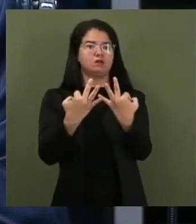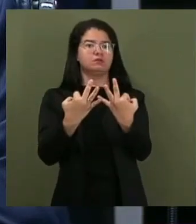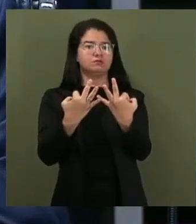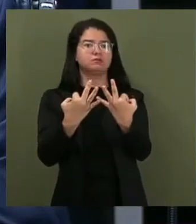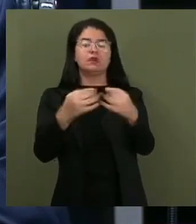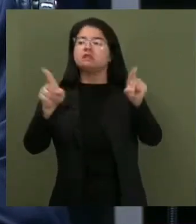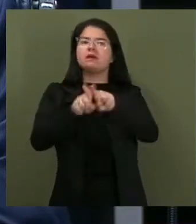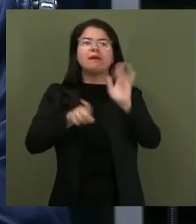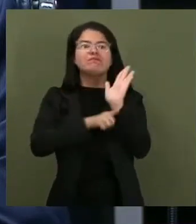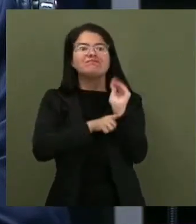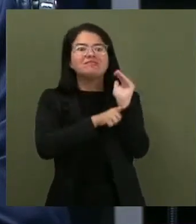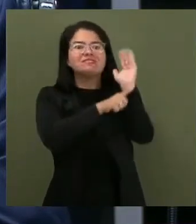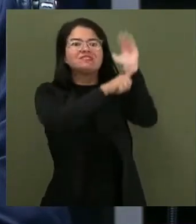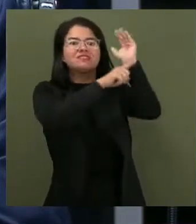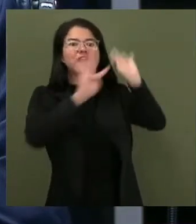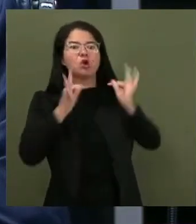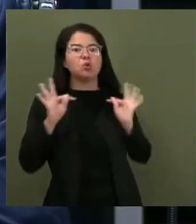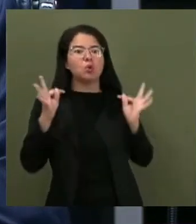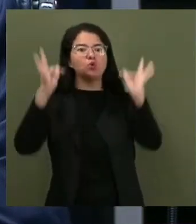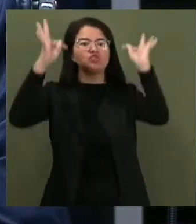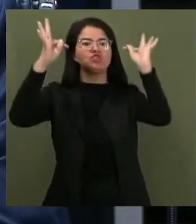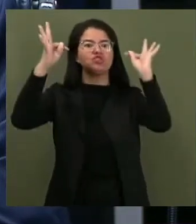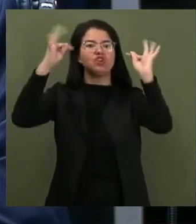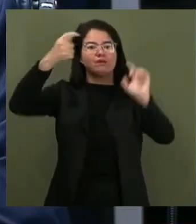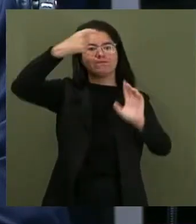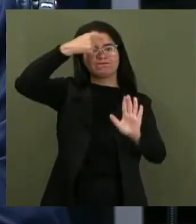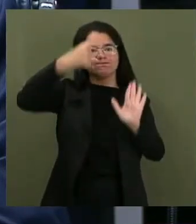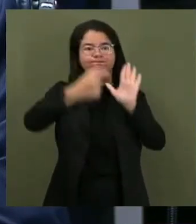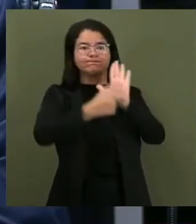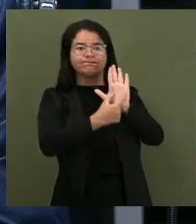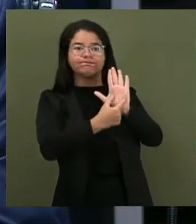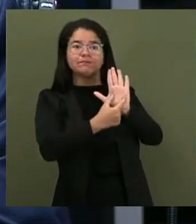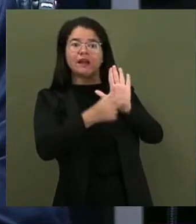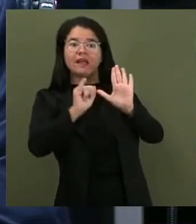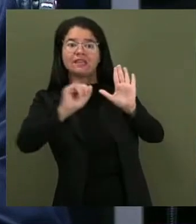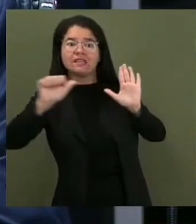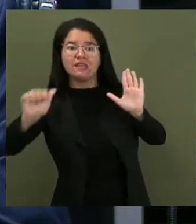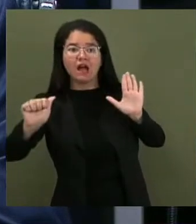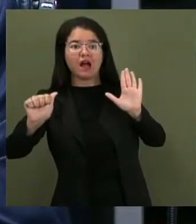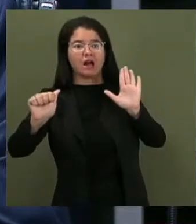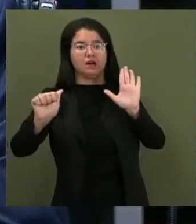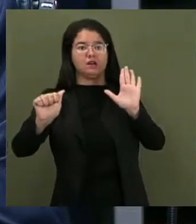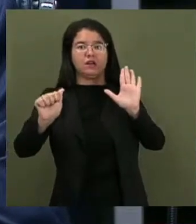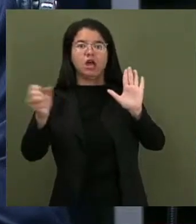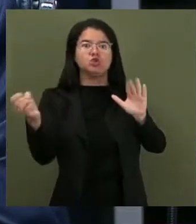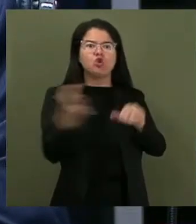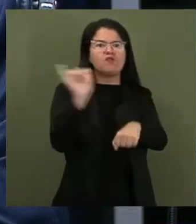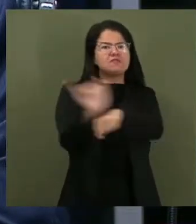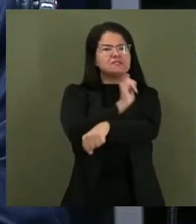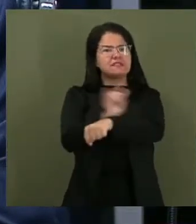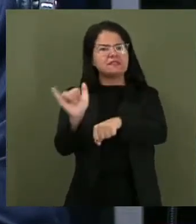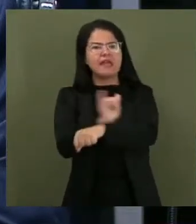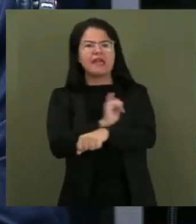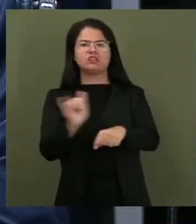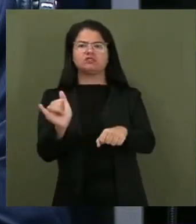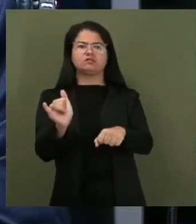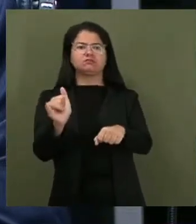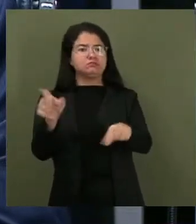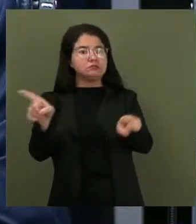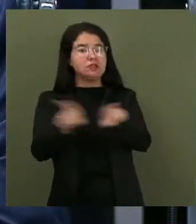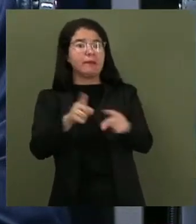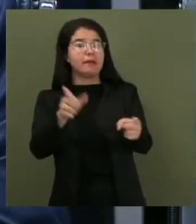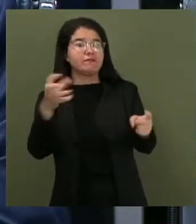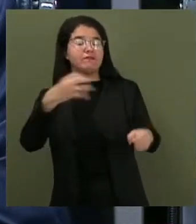a tecnologia, a inteligência artificial, novas formas de responsabilidade civil, isso é